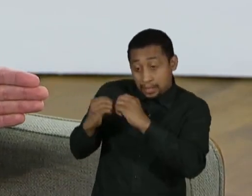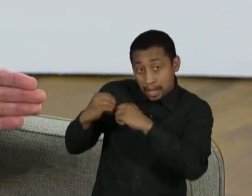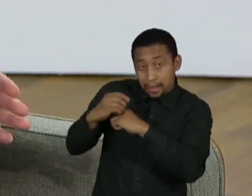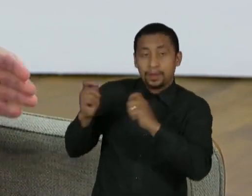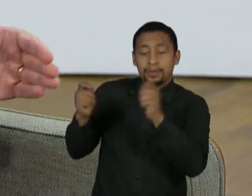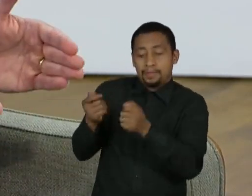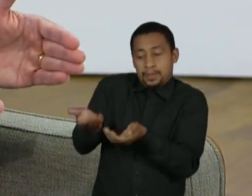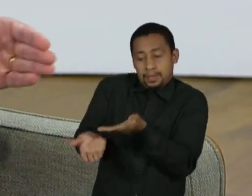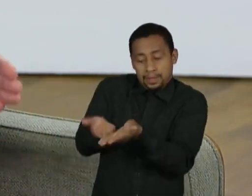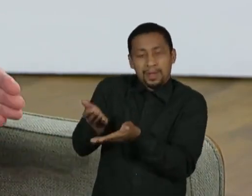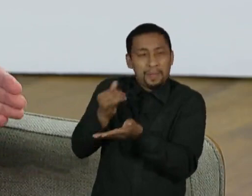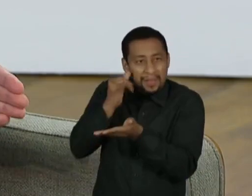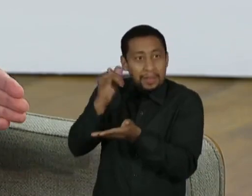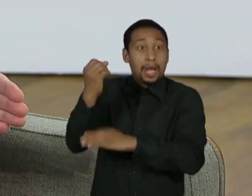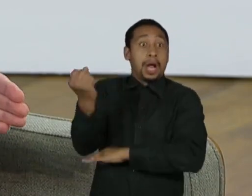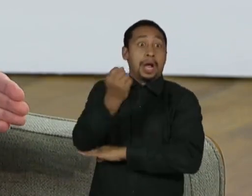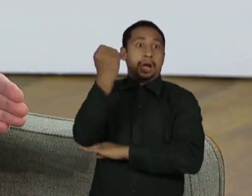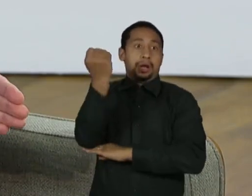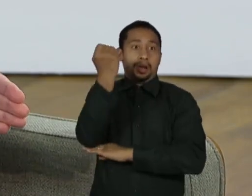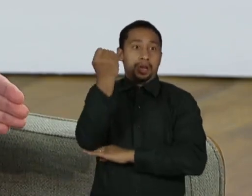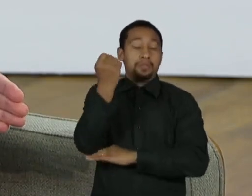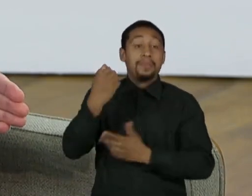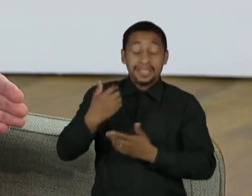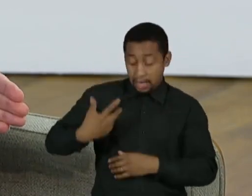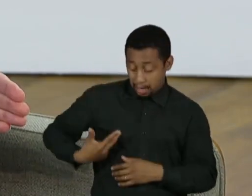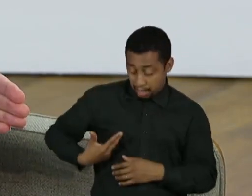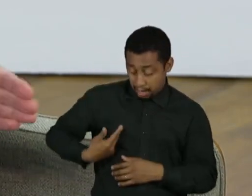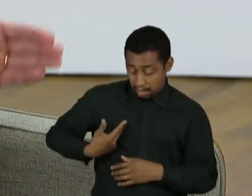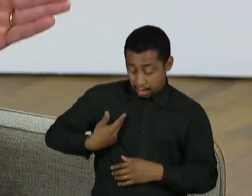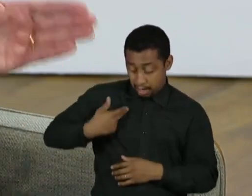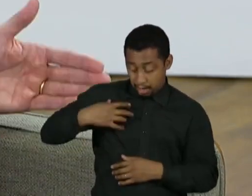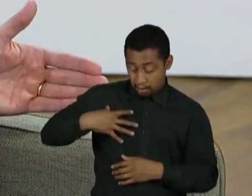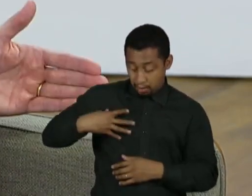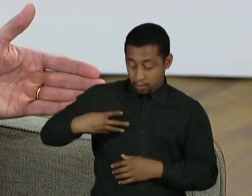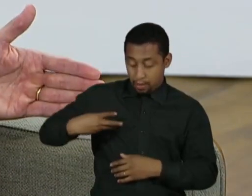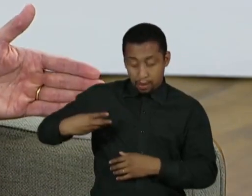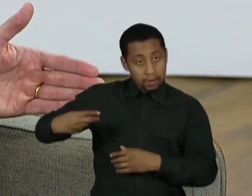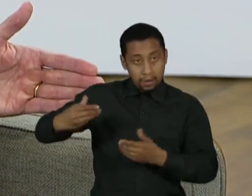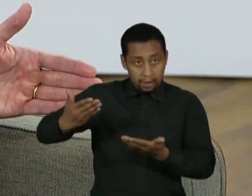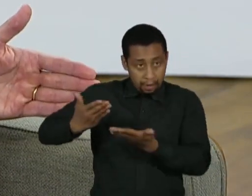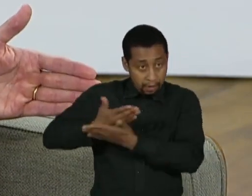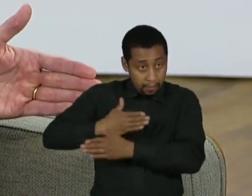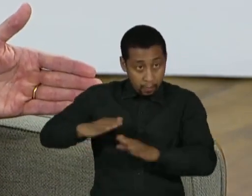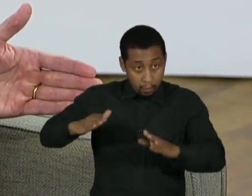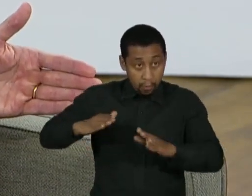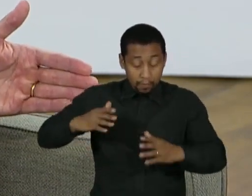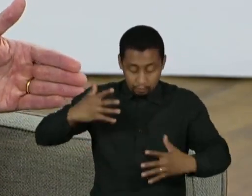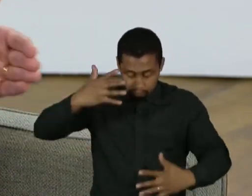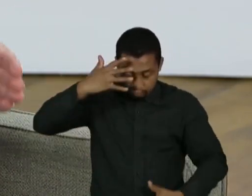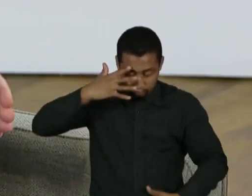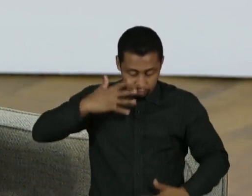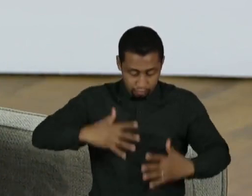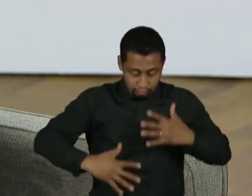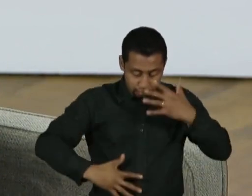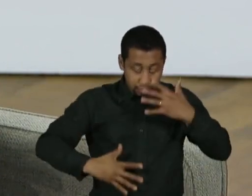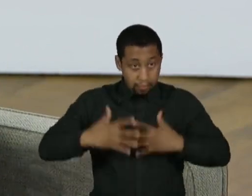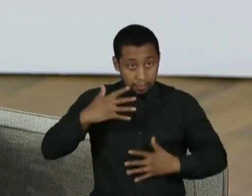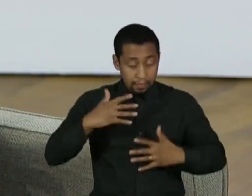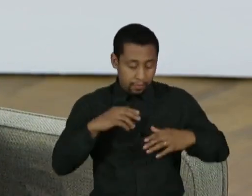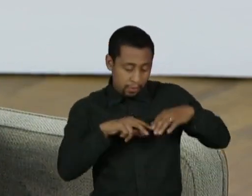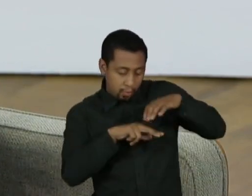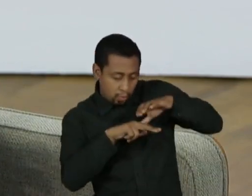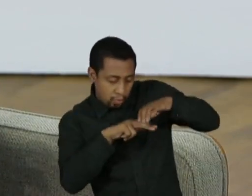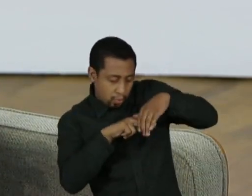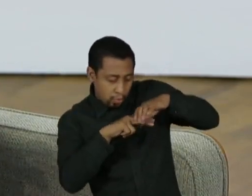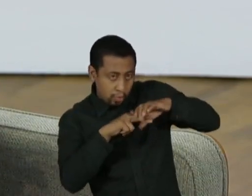metástase. Mas, se aquela pessoa que foi operada não tiver mais nada, com certeza, nem na imagem e nem no sangue, aquela pessoa não precisa de